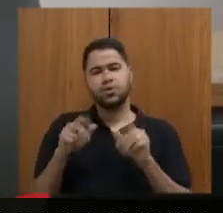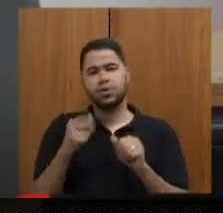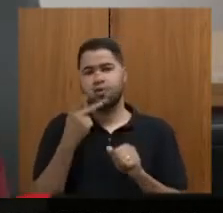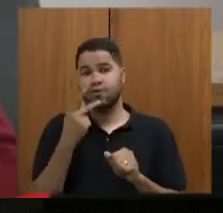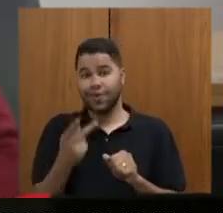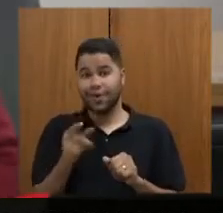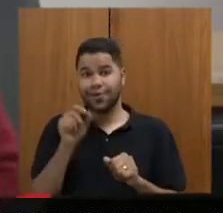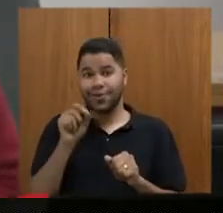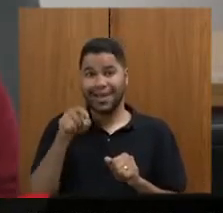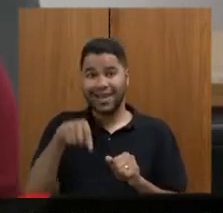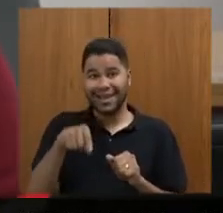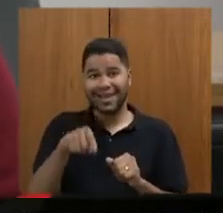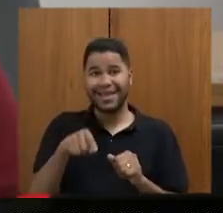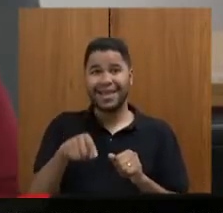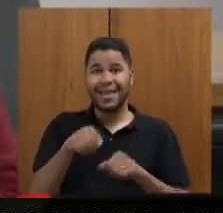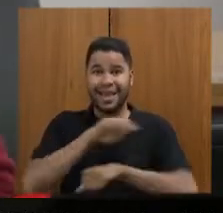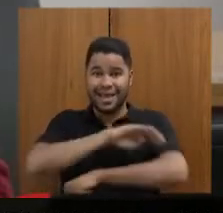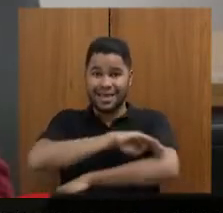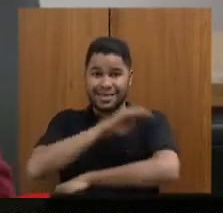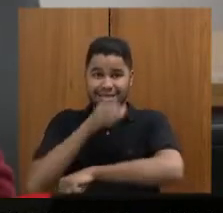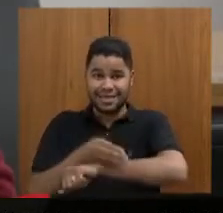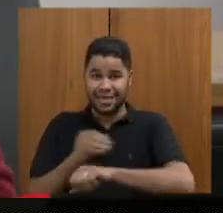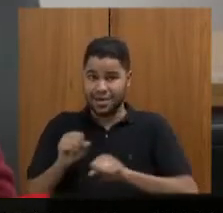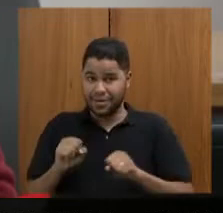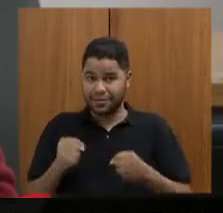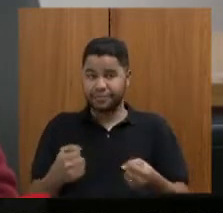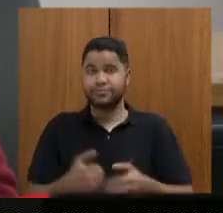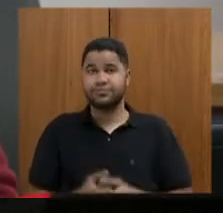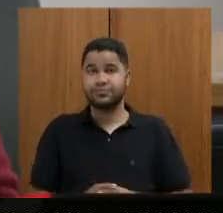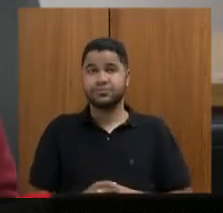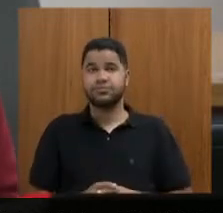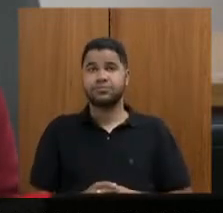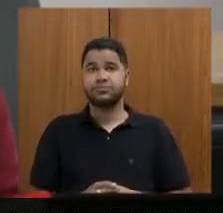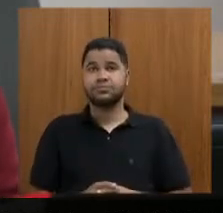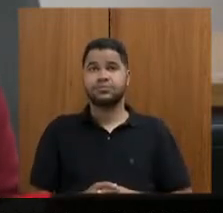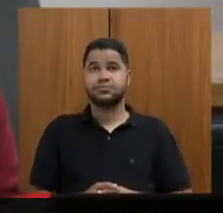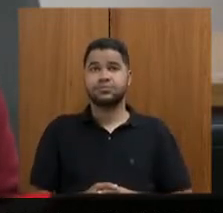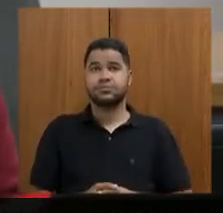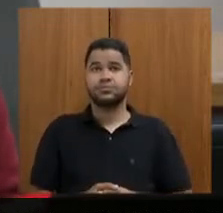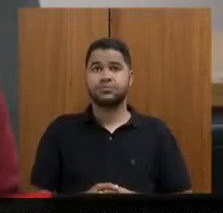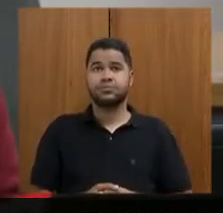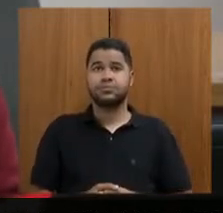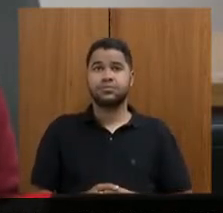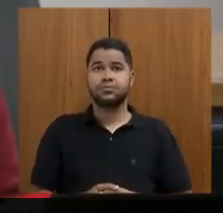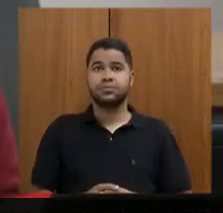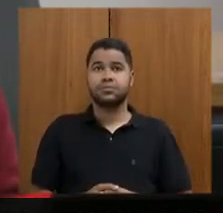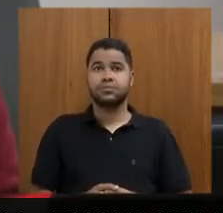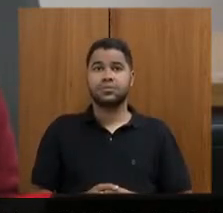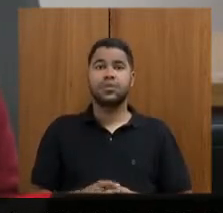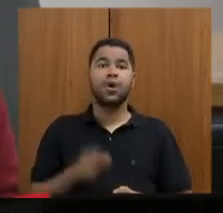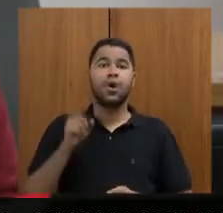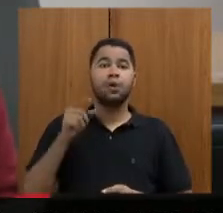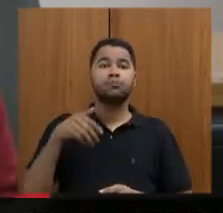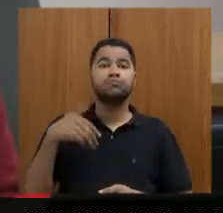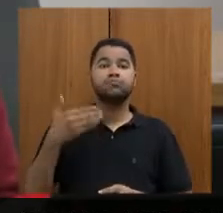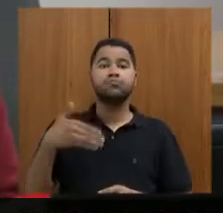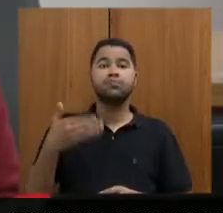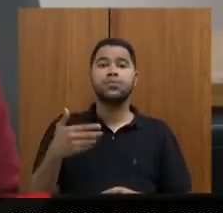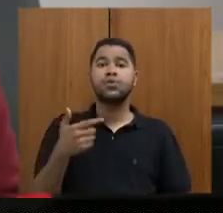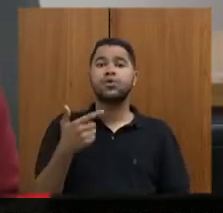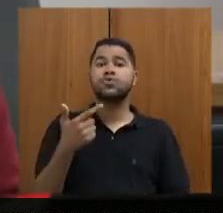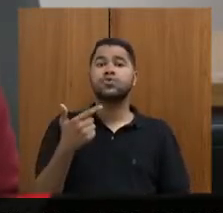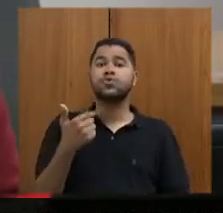Serra do Curral está protegida, estão saindo da serra diariamente 12